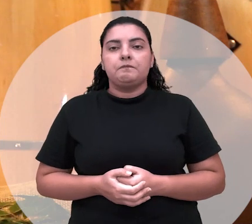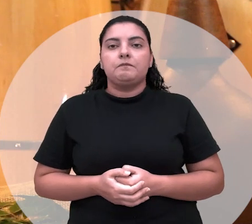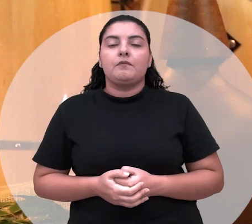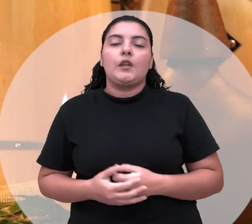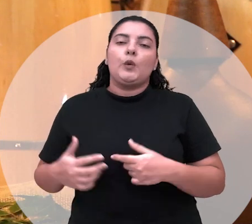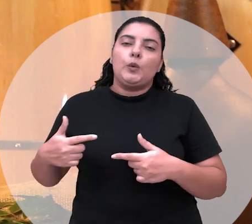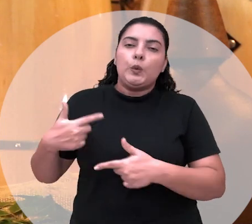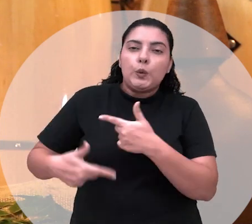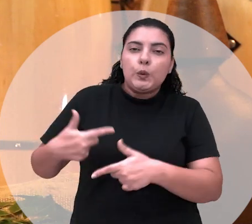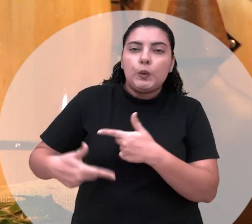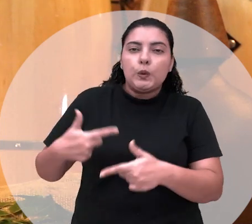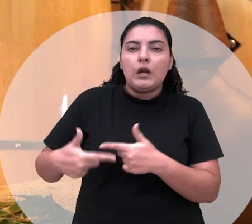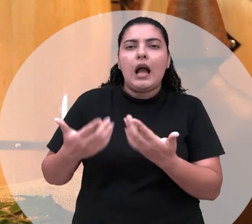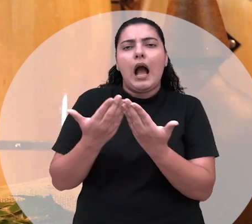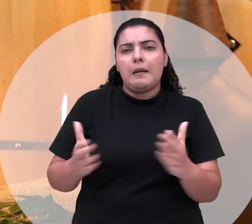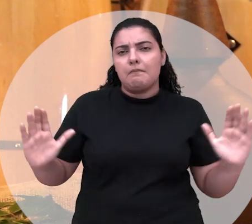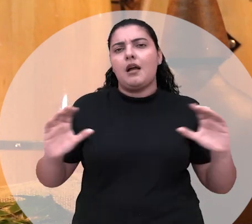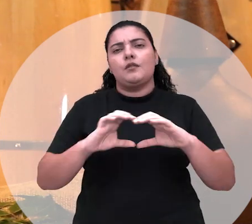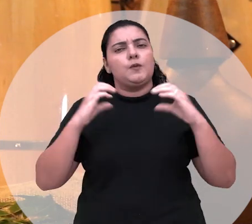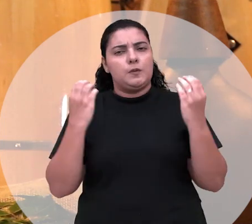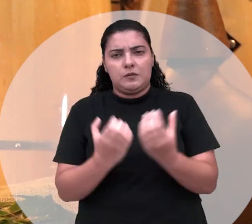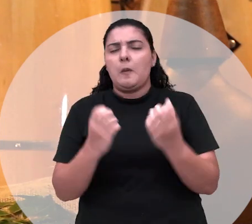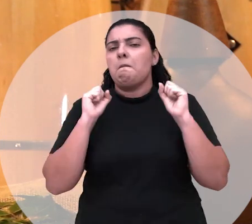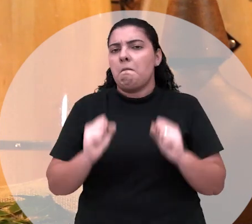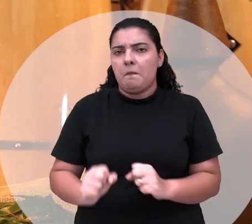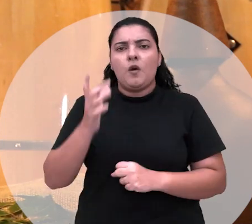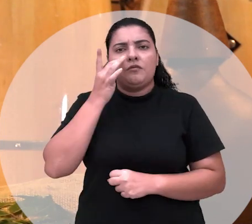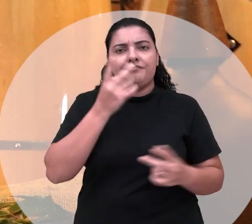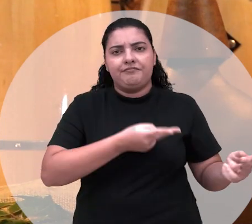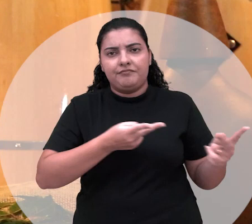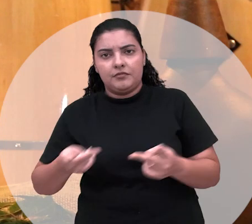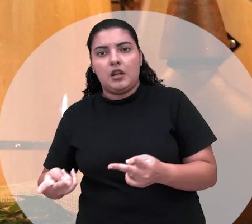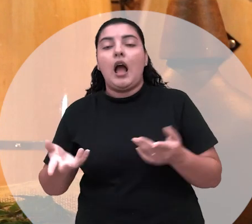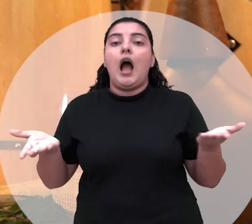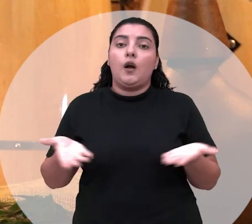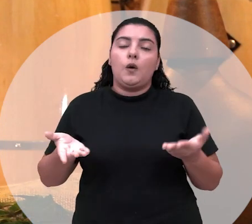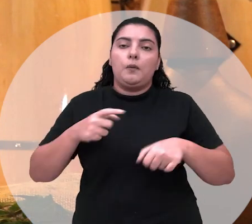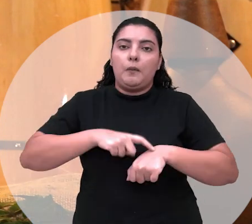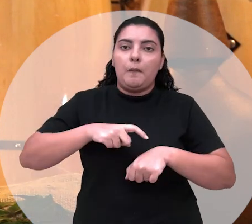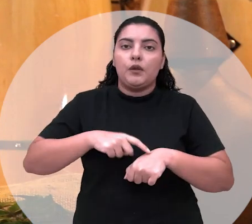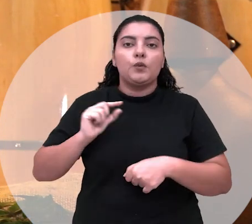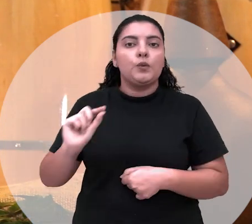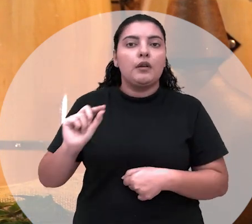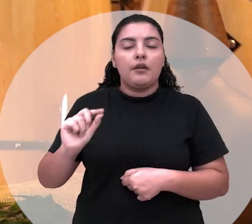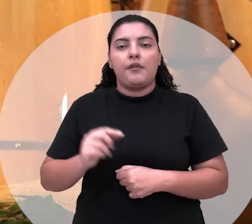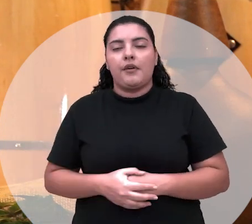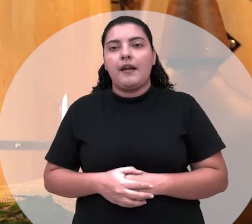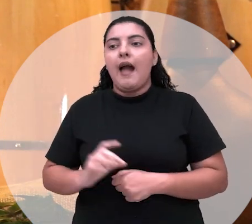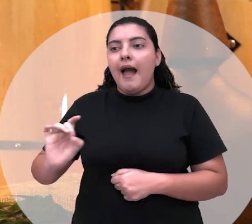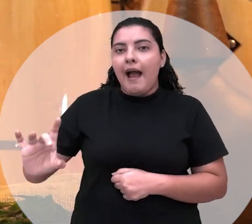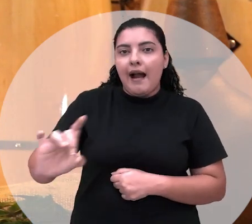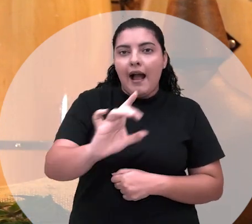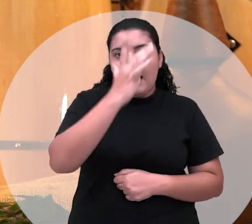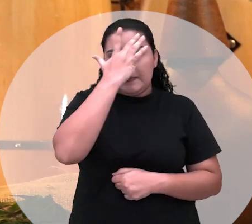trabalho lá é aberto pra comunidade, pra todos. A gente agora, no momento, tá... Cada pessoa que